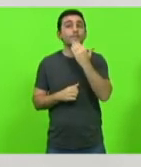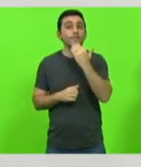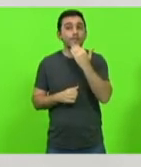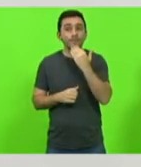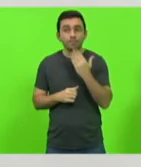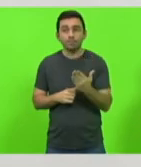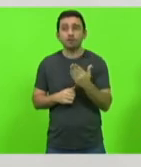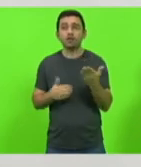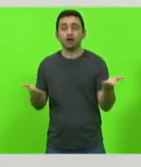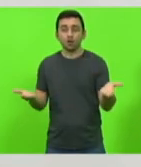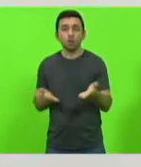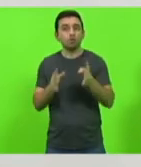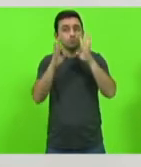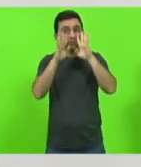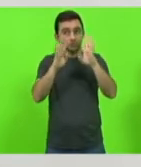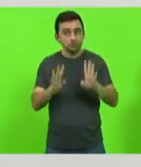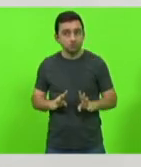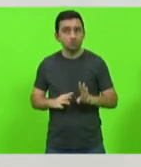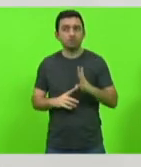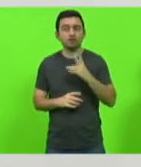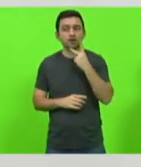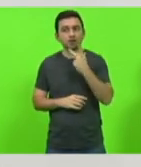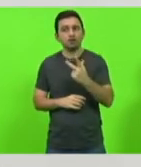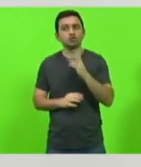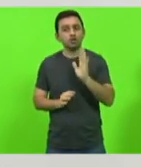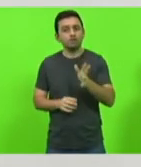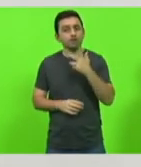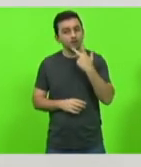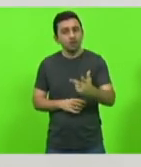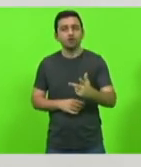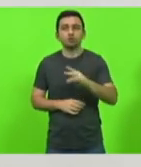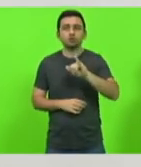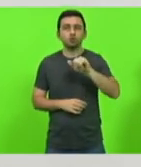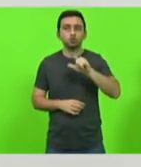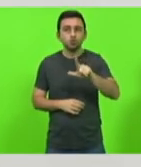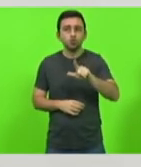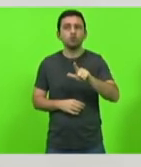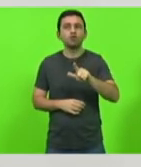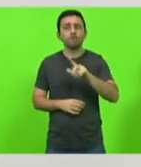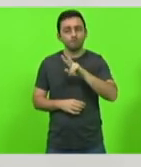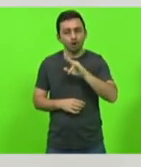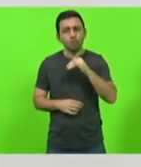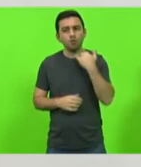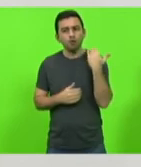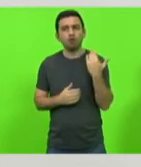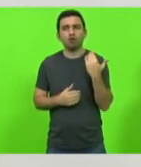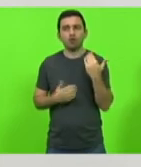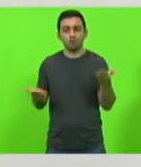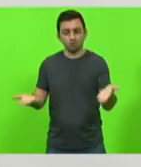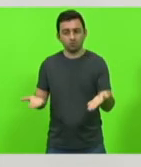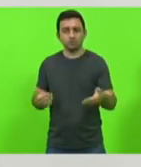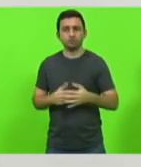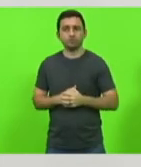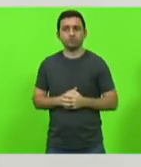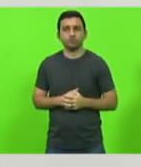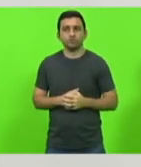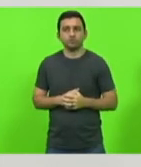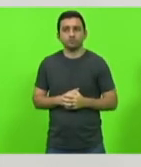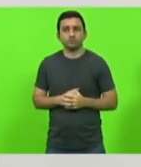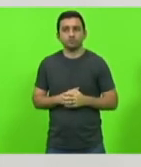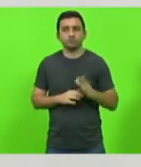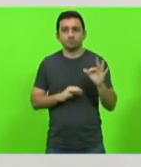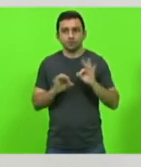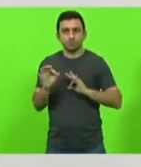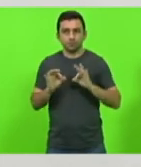realmente escute o que a fala eu falei em julho vai morrer gente ali está ali a situação hoje preparem uma